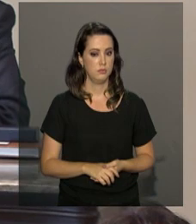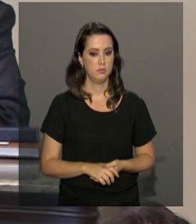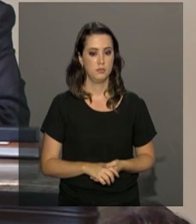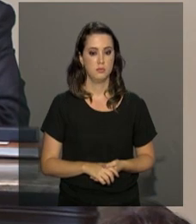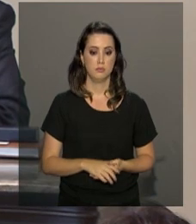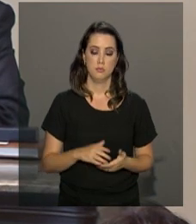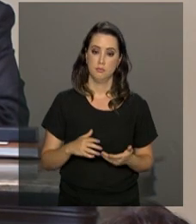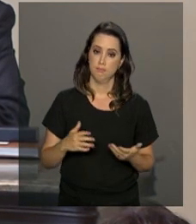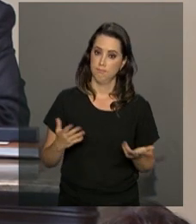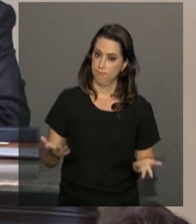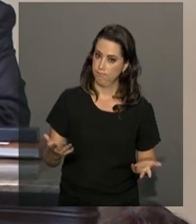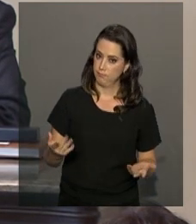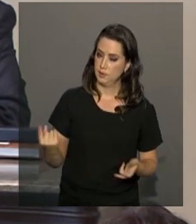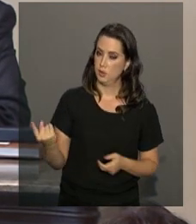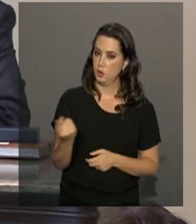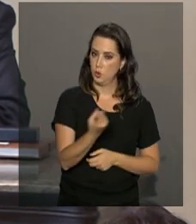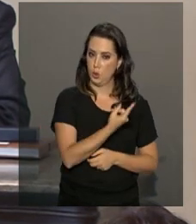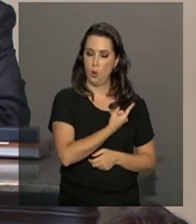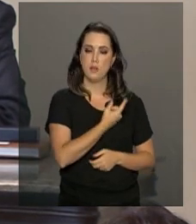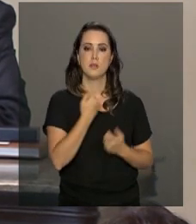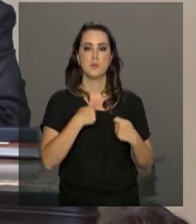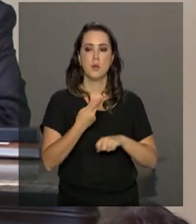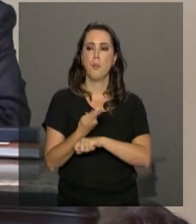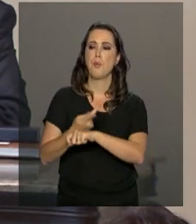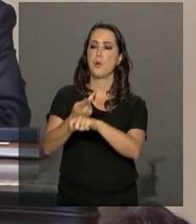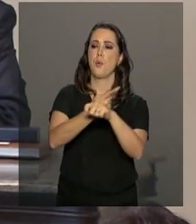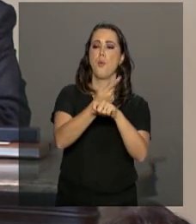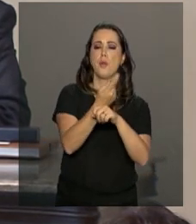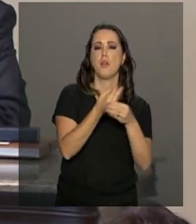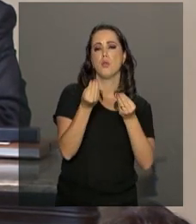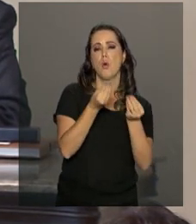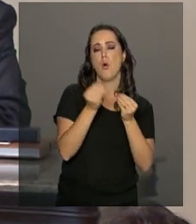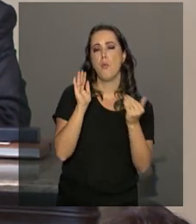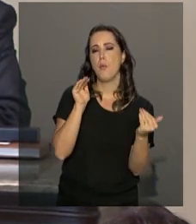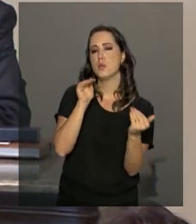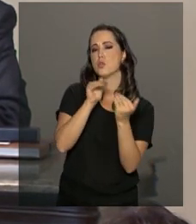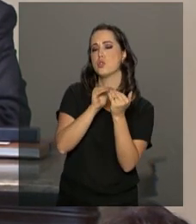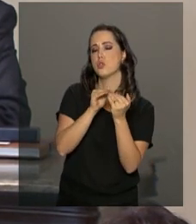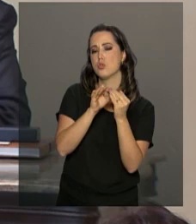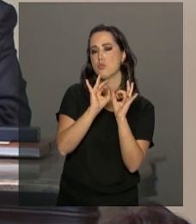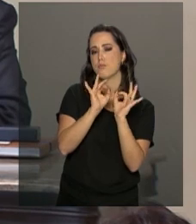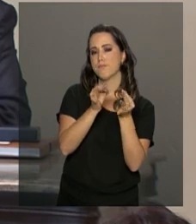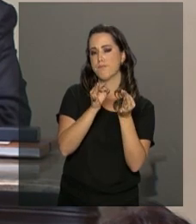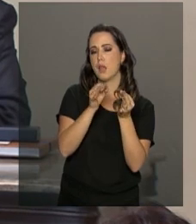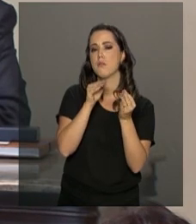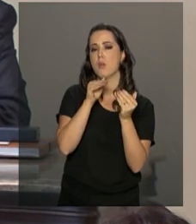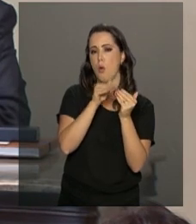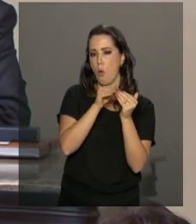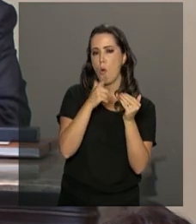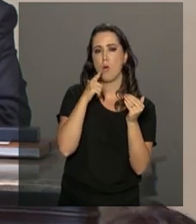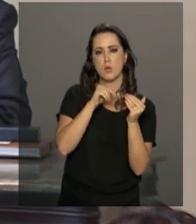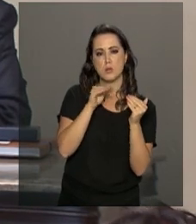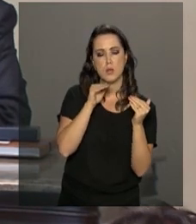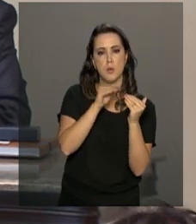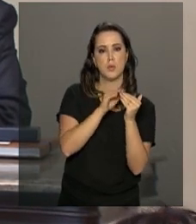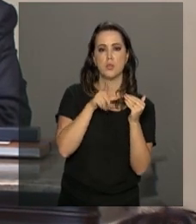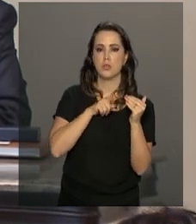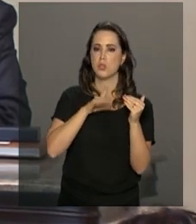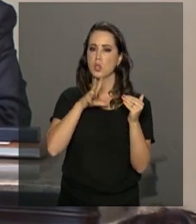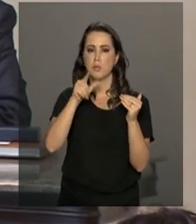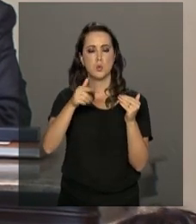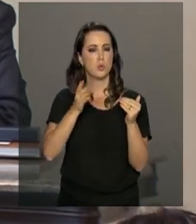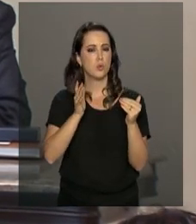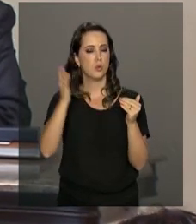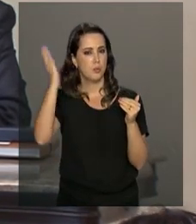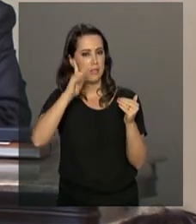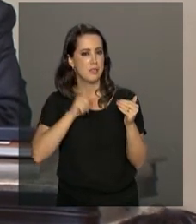E nós devemos buscar meios para atingir esse objetivo. Como disse, temos tudo no Brasil,